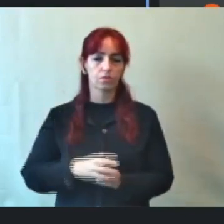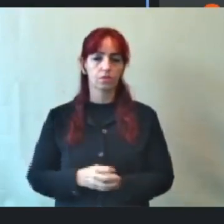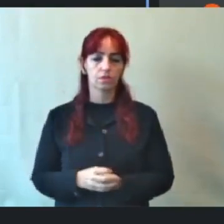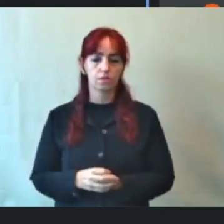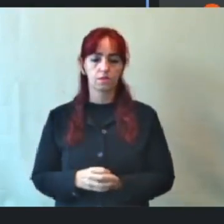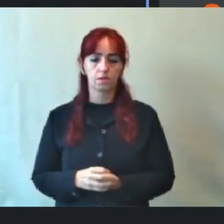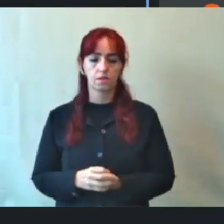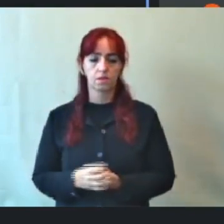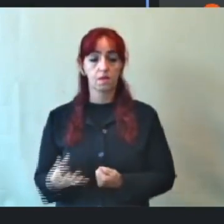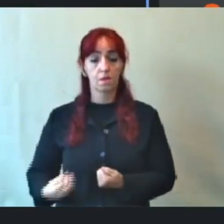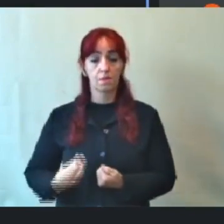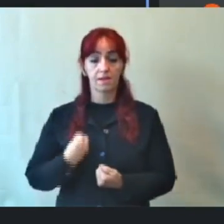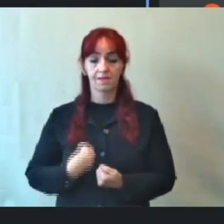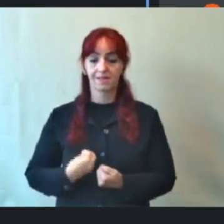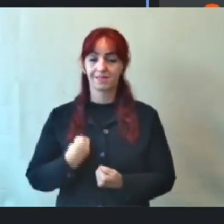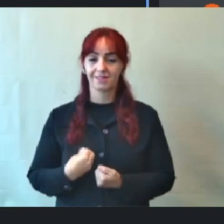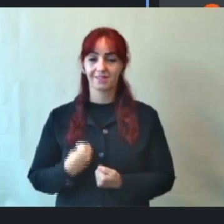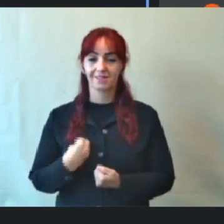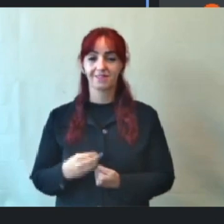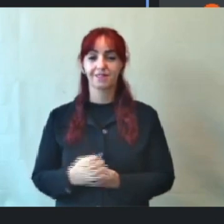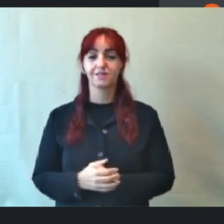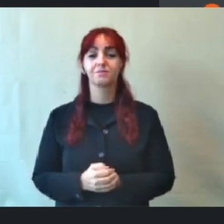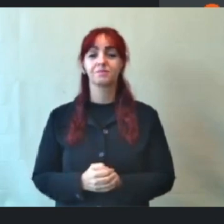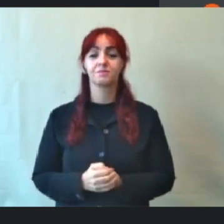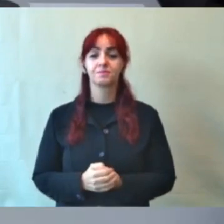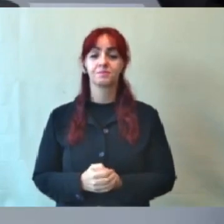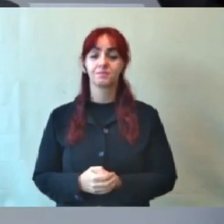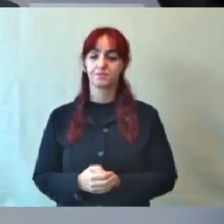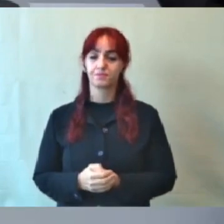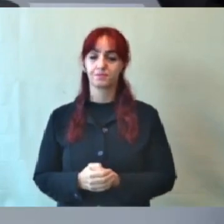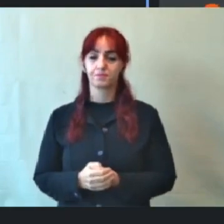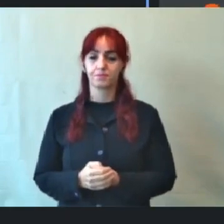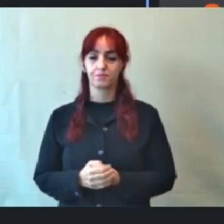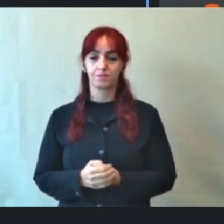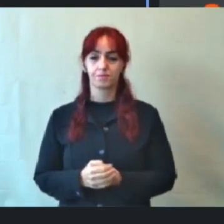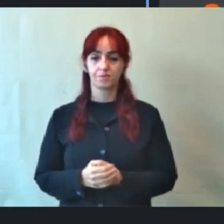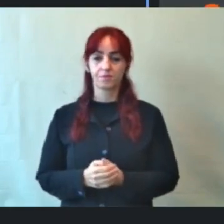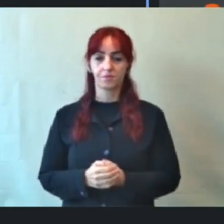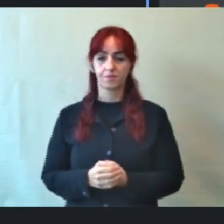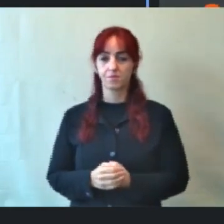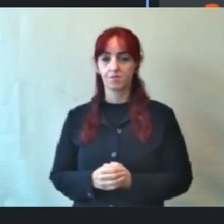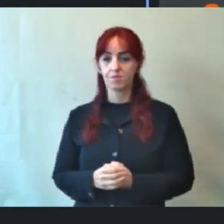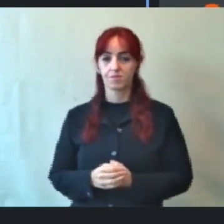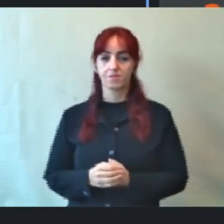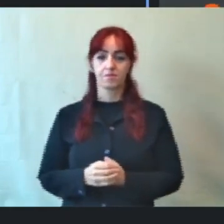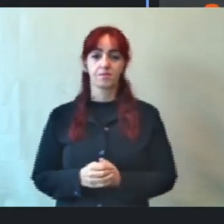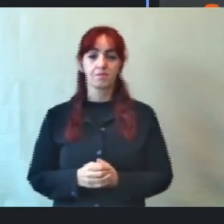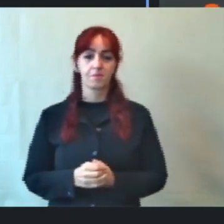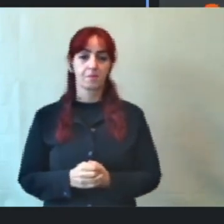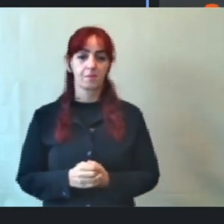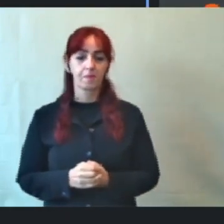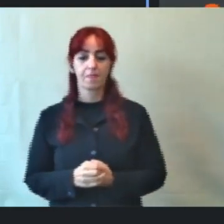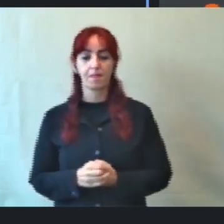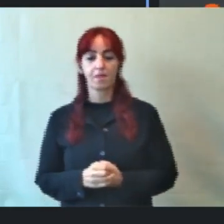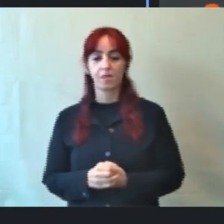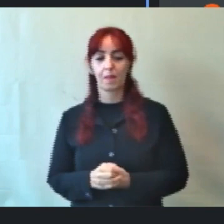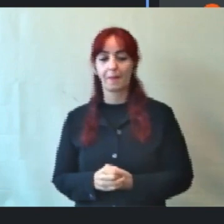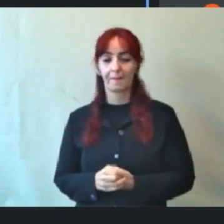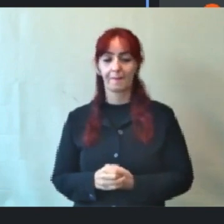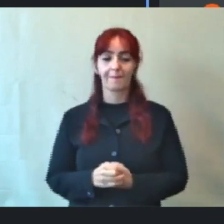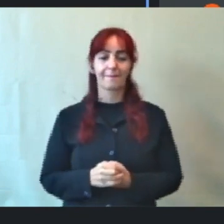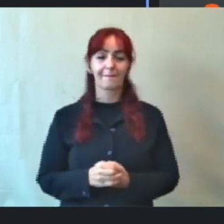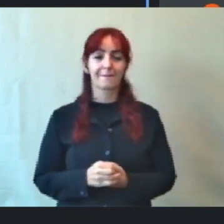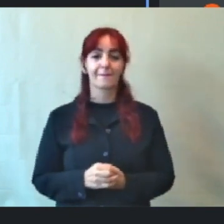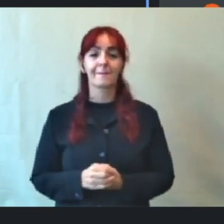Opa, presentão aqui. Então, com a presença... Presidente mais bonita. Vossa Excelência é a presidente mais bonita dessa